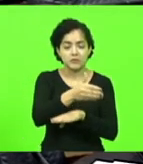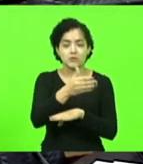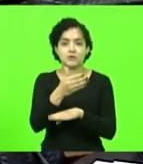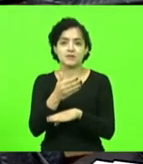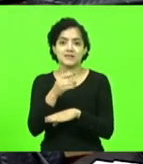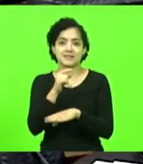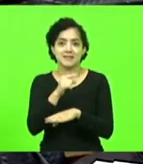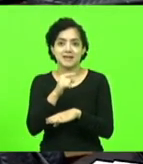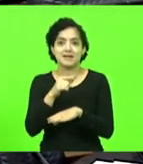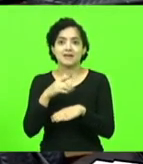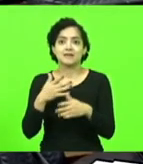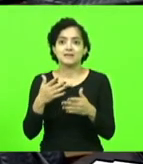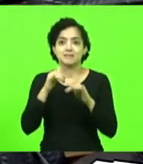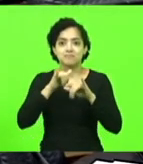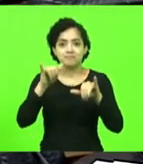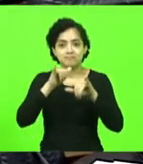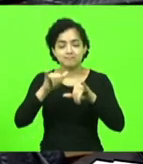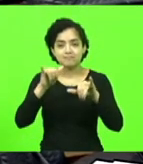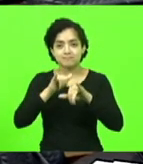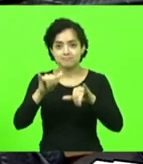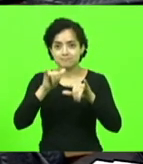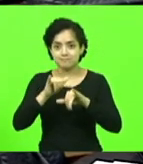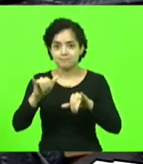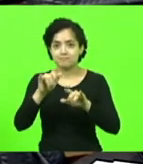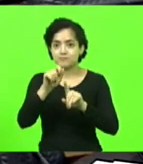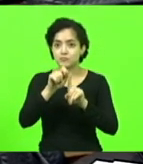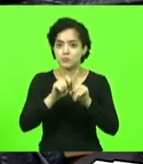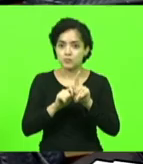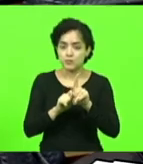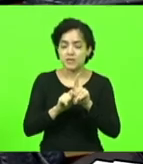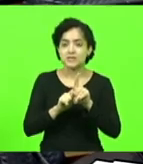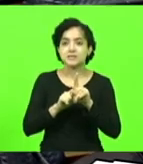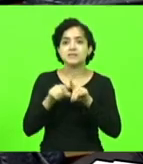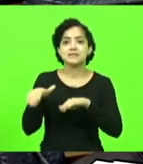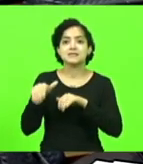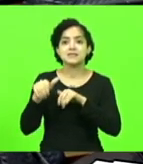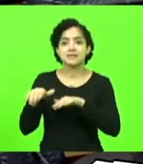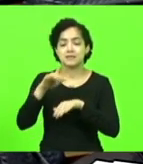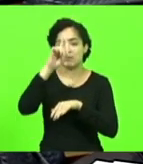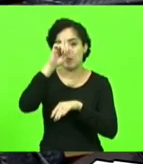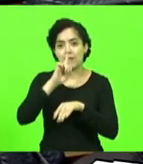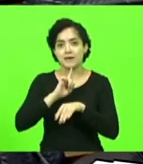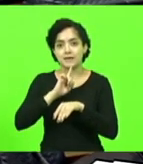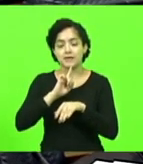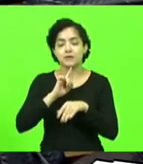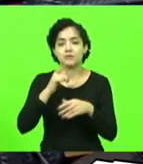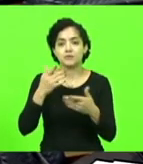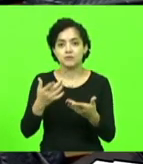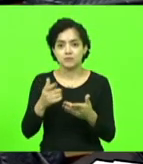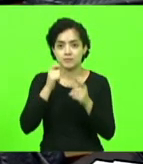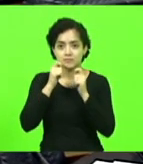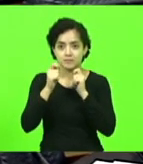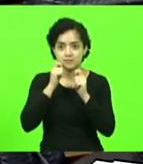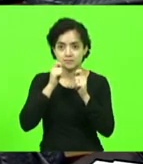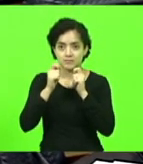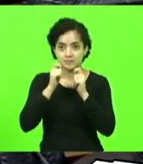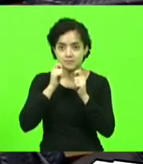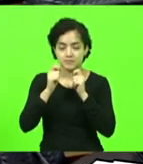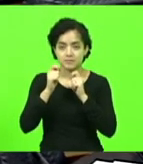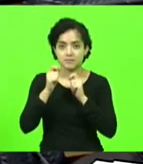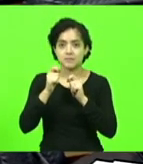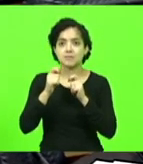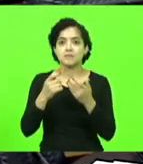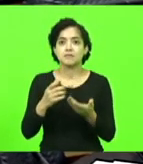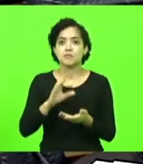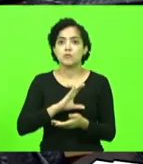naquela campanha que vocês fizeram sobre o setembro amarelo, lá em Timbó, e assessora parlamentar coordenadora do projeto, a